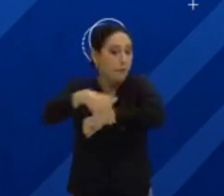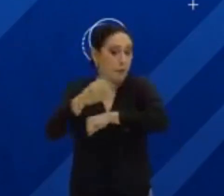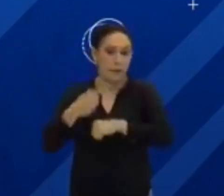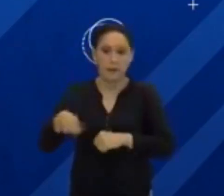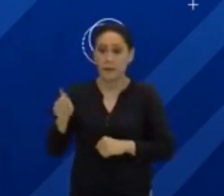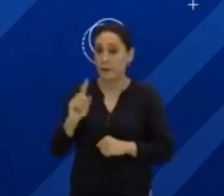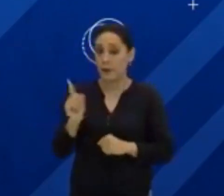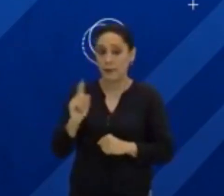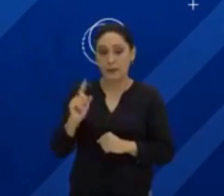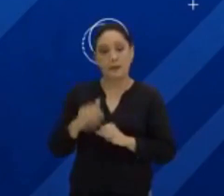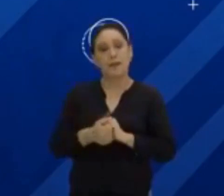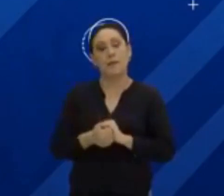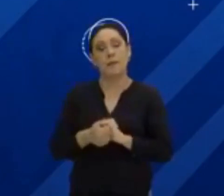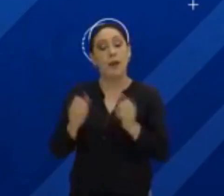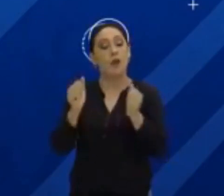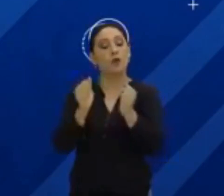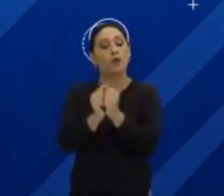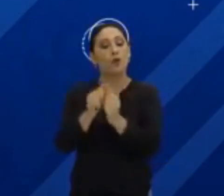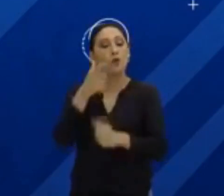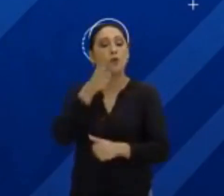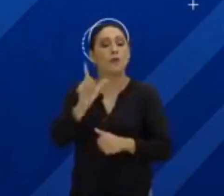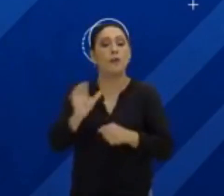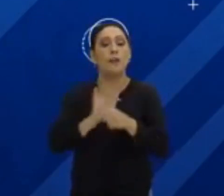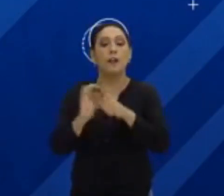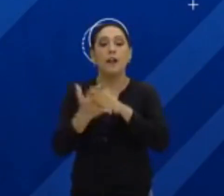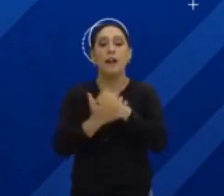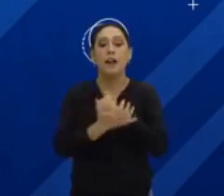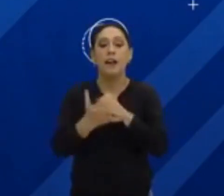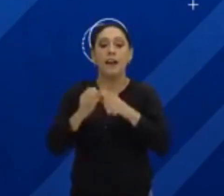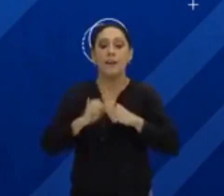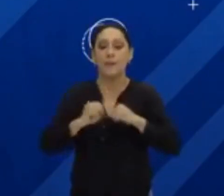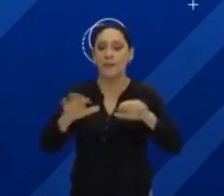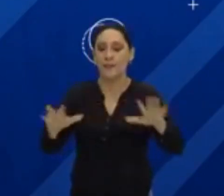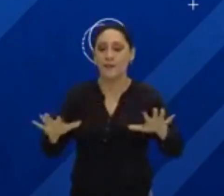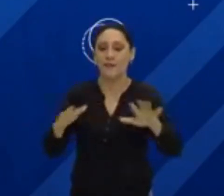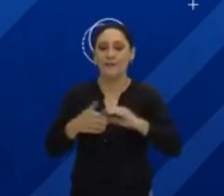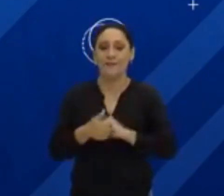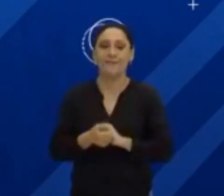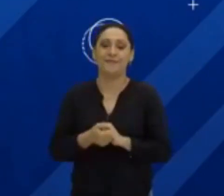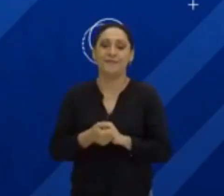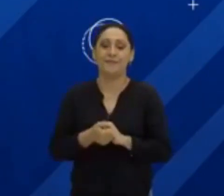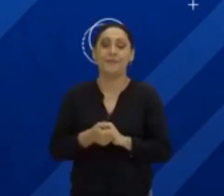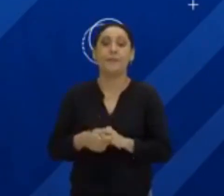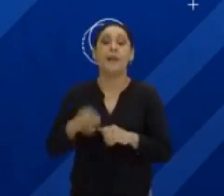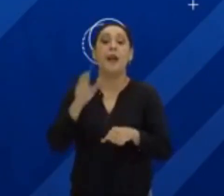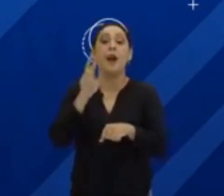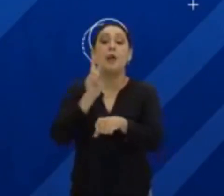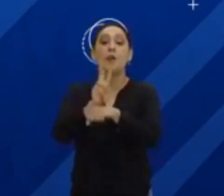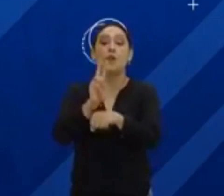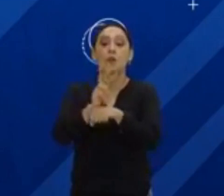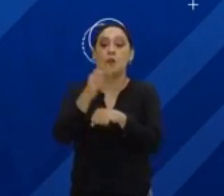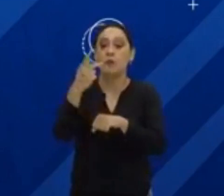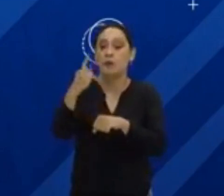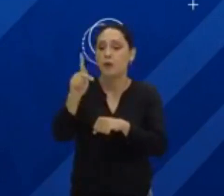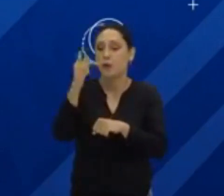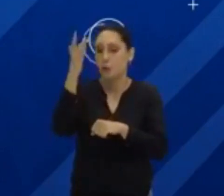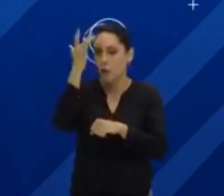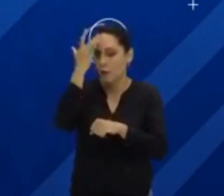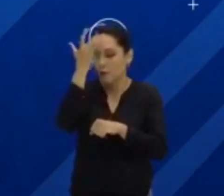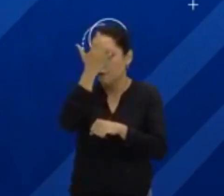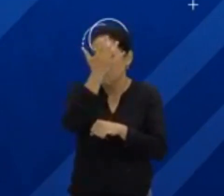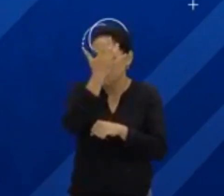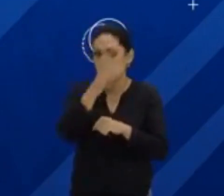necessidade. Juntos iremos superar essa pandemia. Cuide da sua saúde mental.